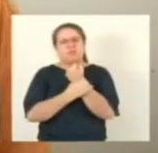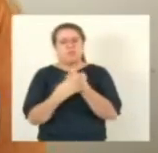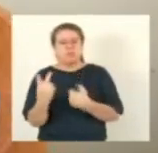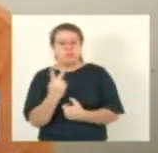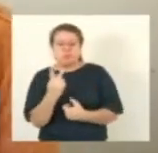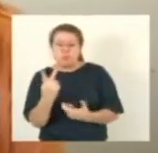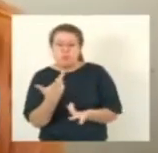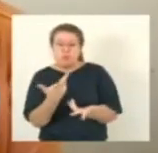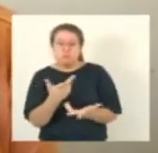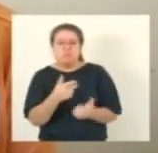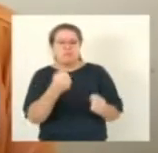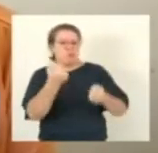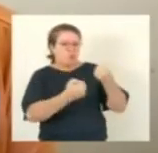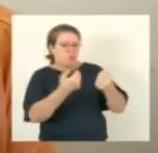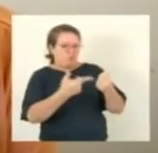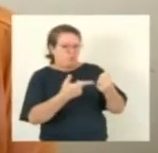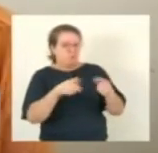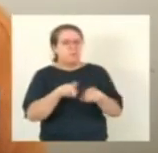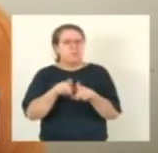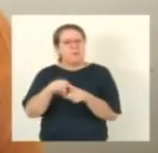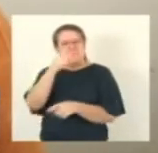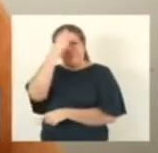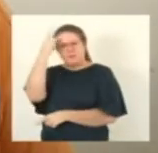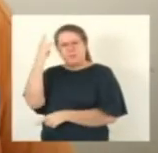usuários ainda em discussão